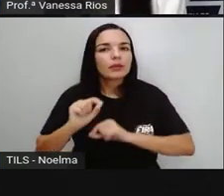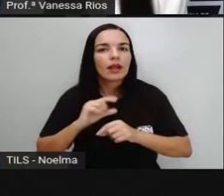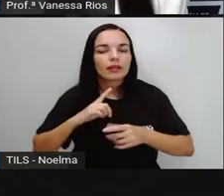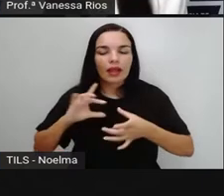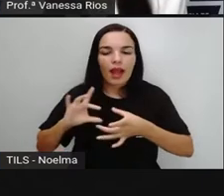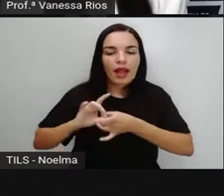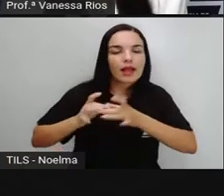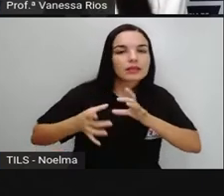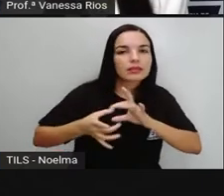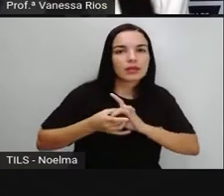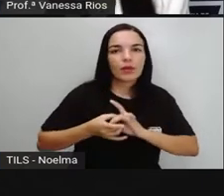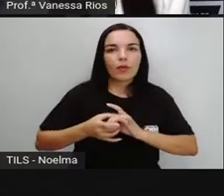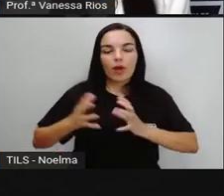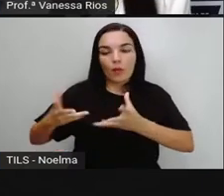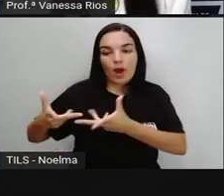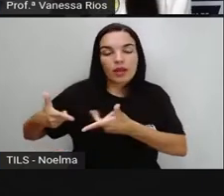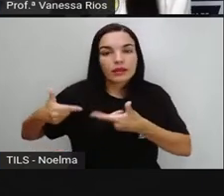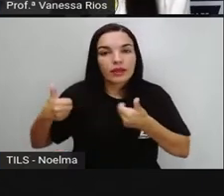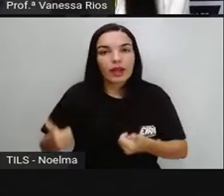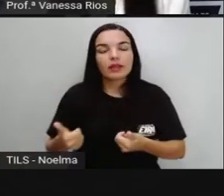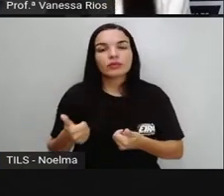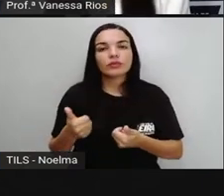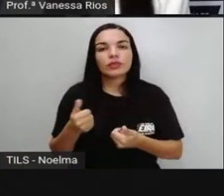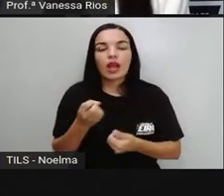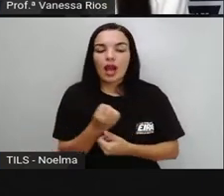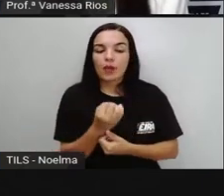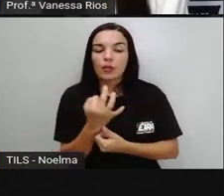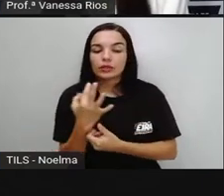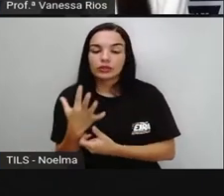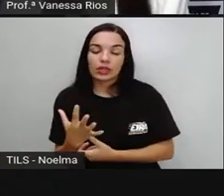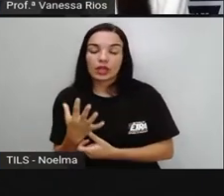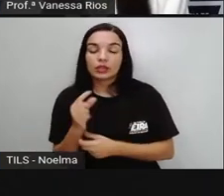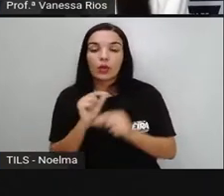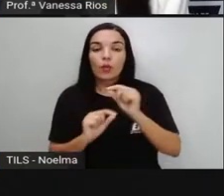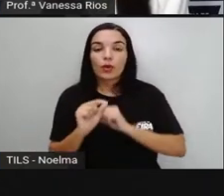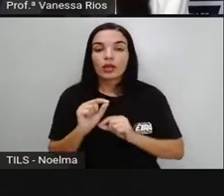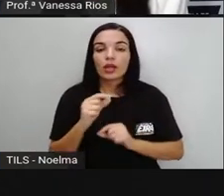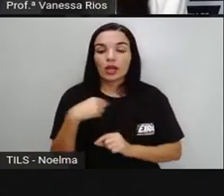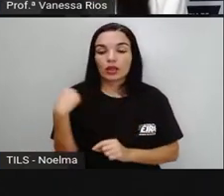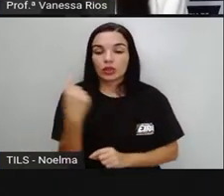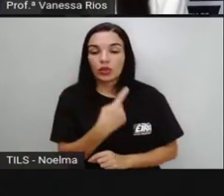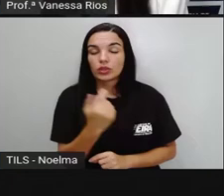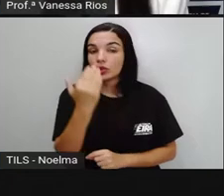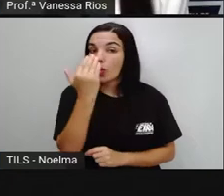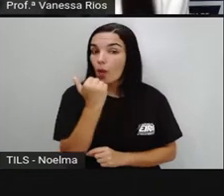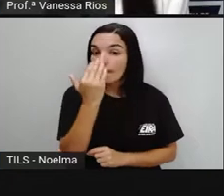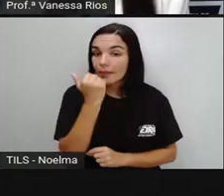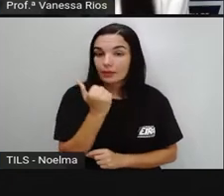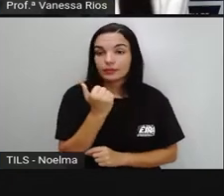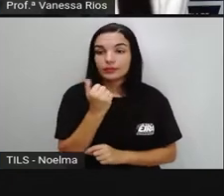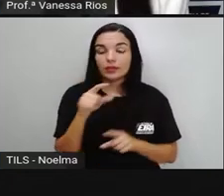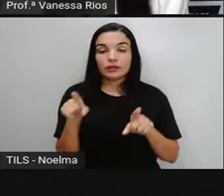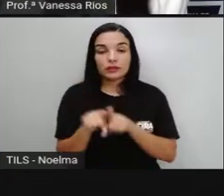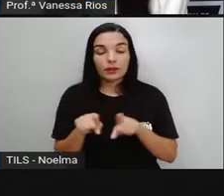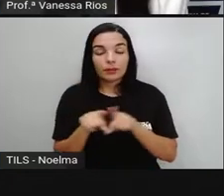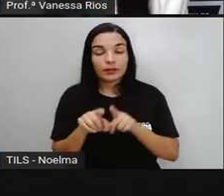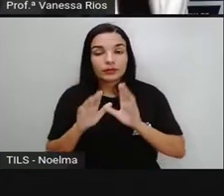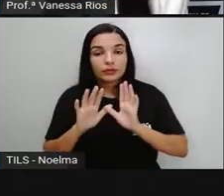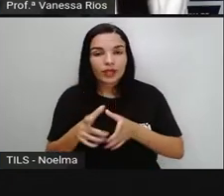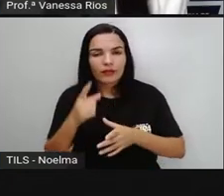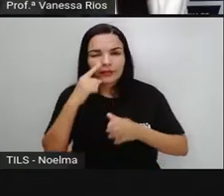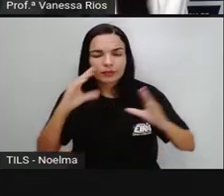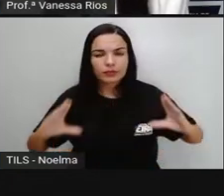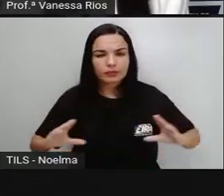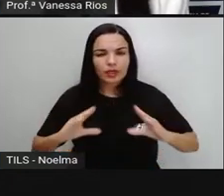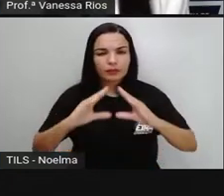Dos alimentos Que nós ingerimos E a gente já observou Através Da representação gráfica Da pirâmide